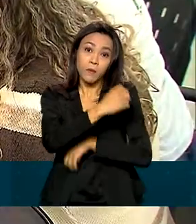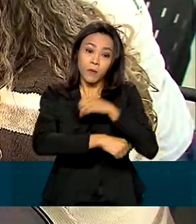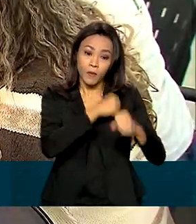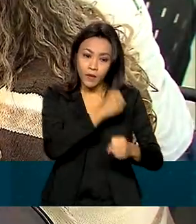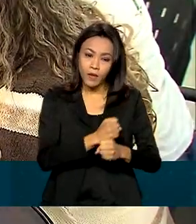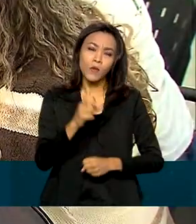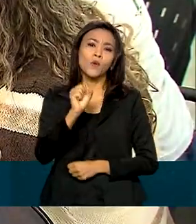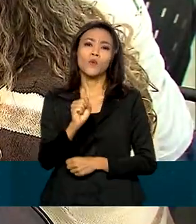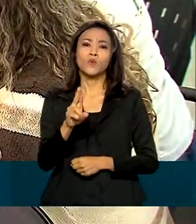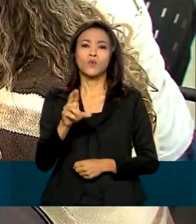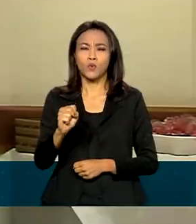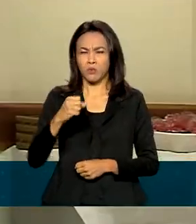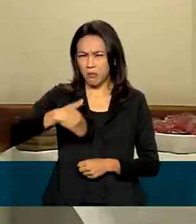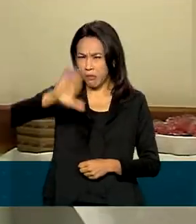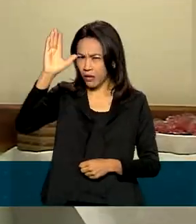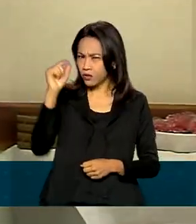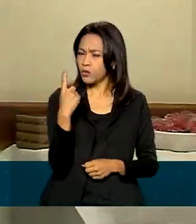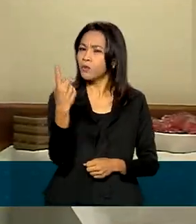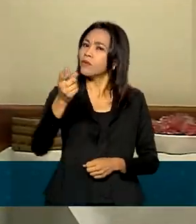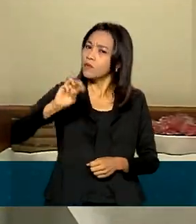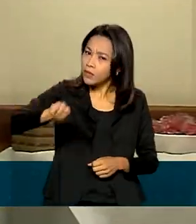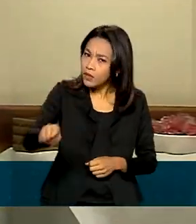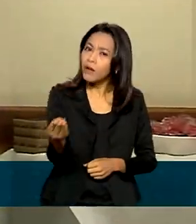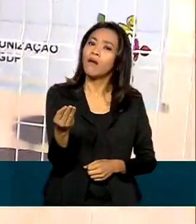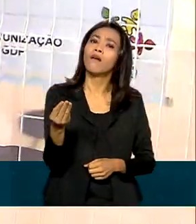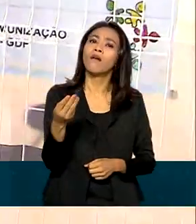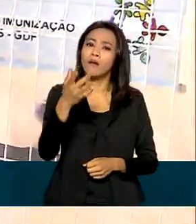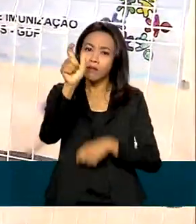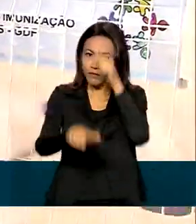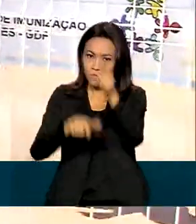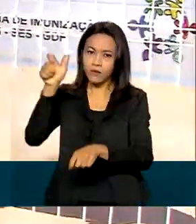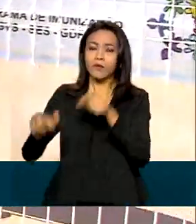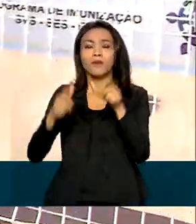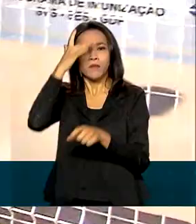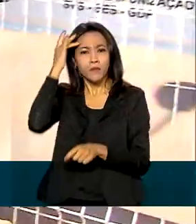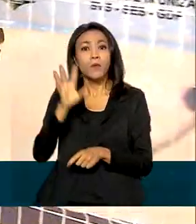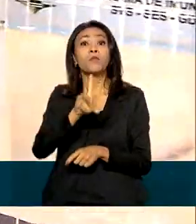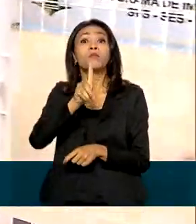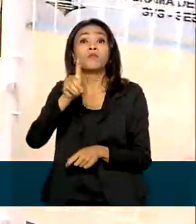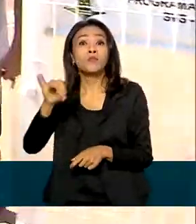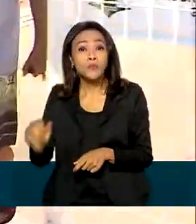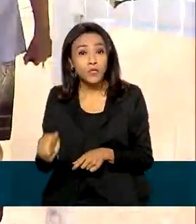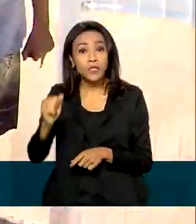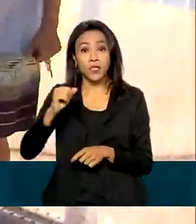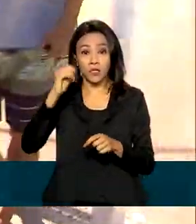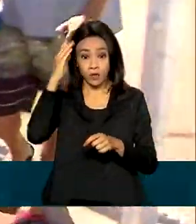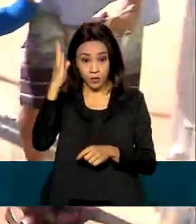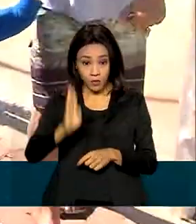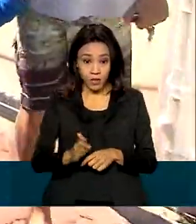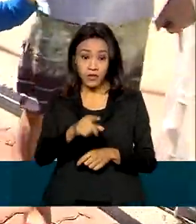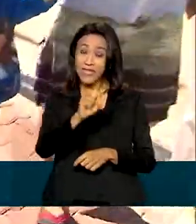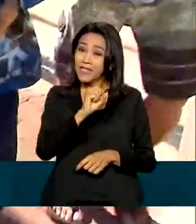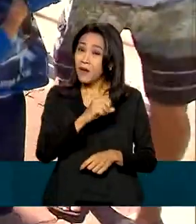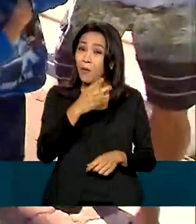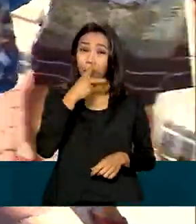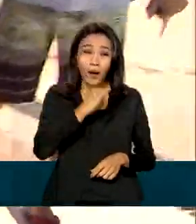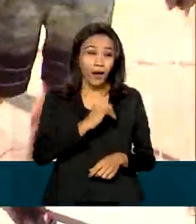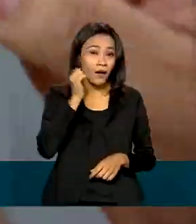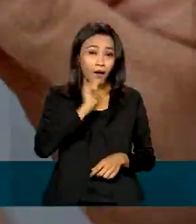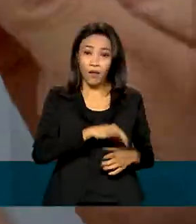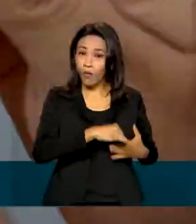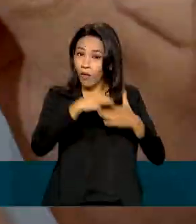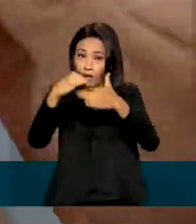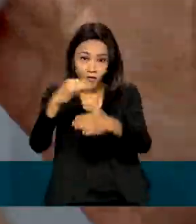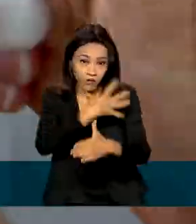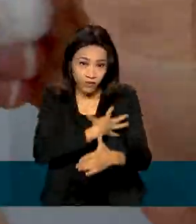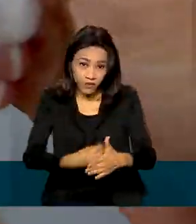capacidade de vacinar mais de um milhão de pessoas por dia em todo o Brasil. Porém, quando os pais não levam os filhos aos postos,